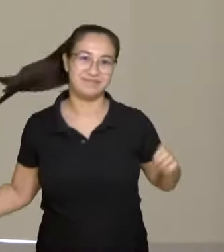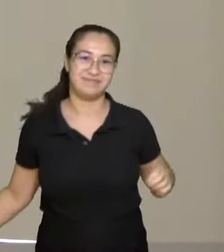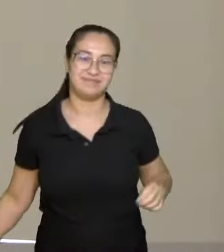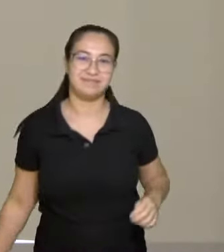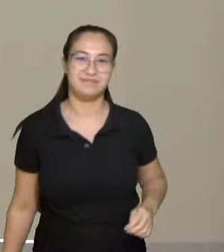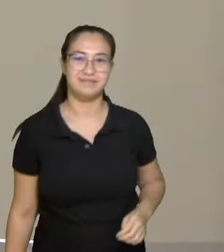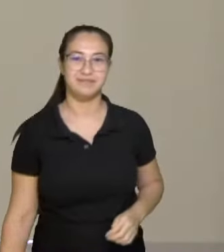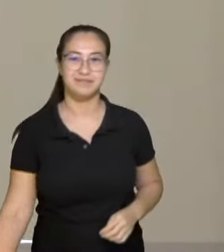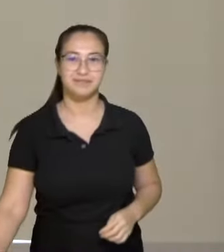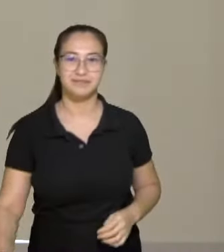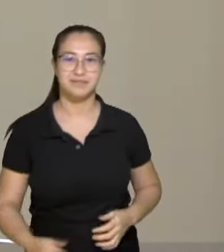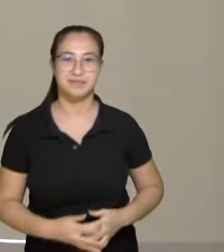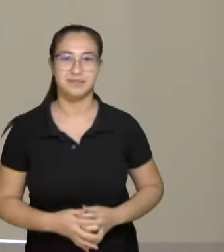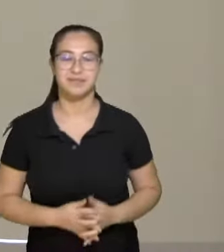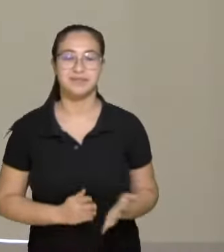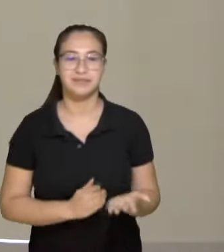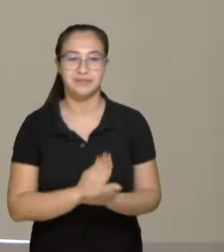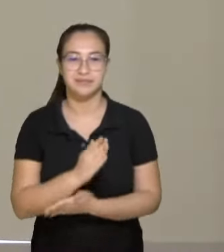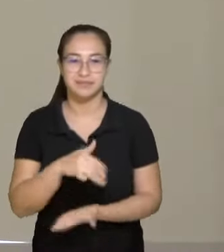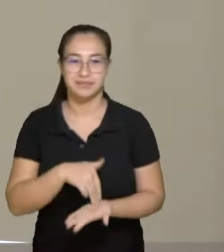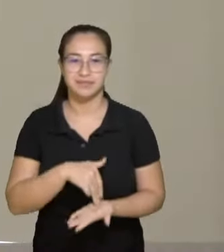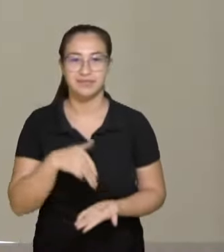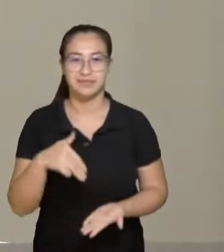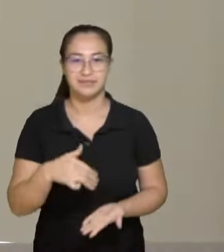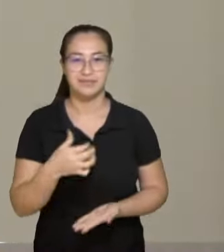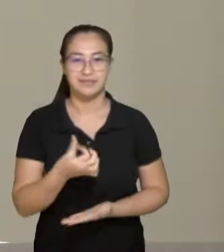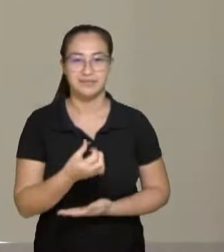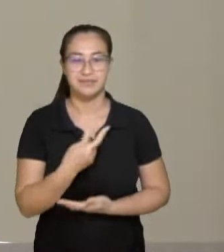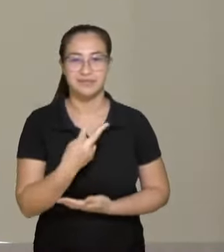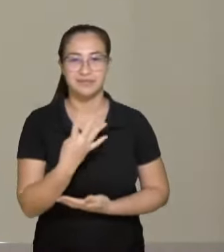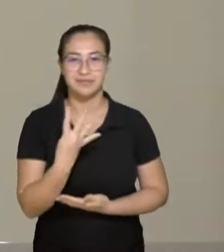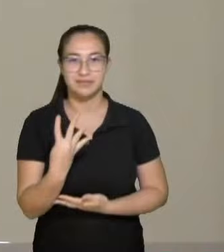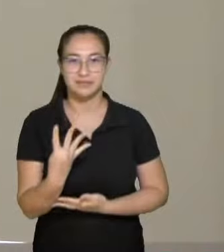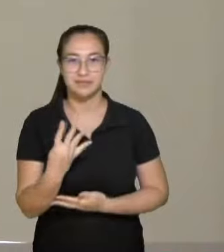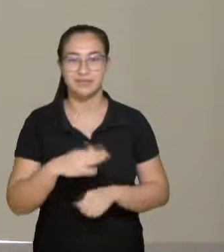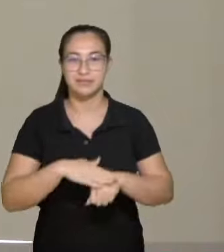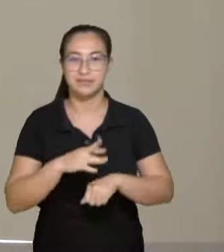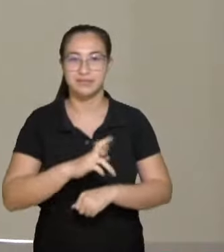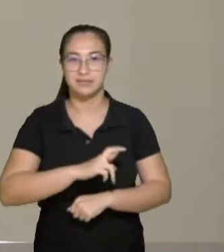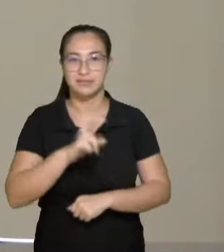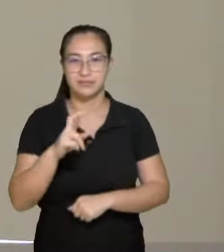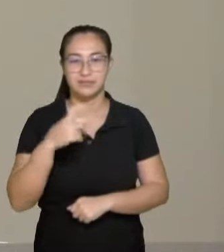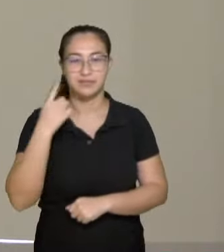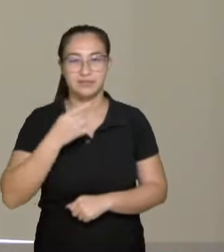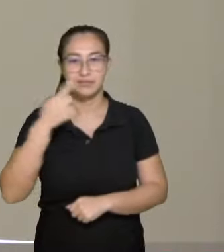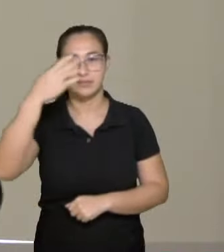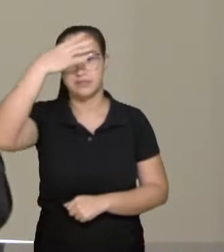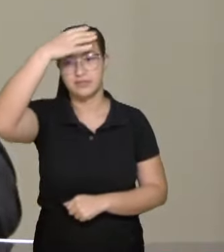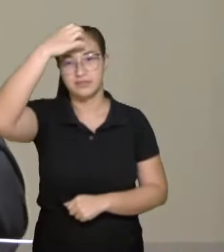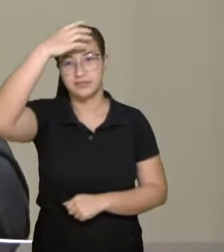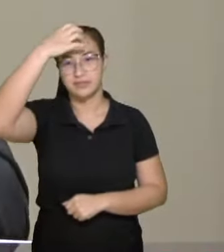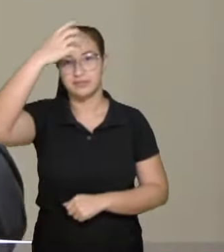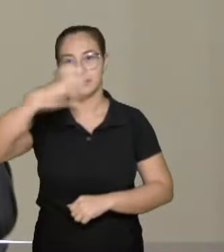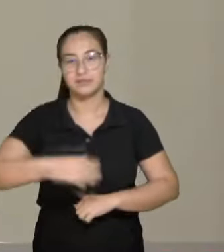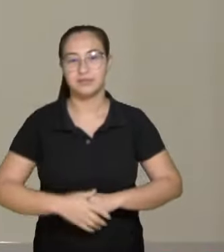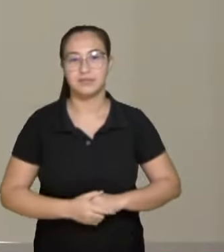aprovada a moção 624, autoria do deputado Ismael dos Santos.